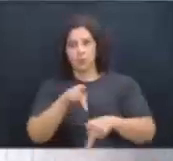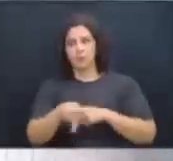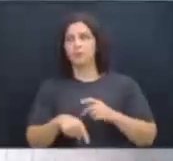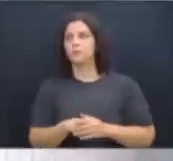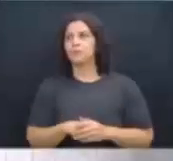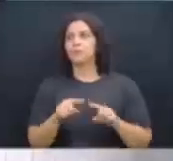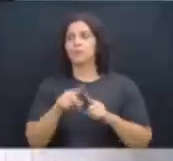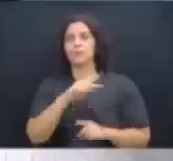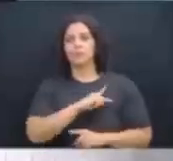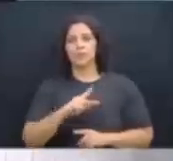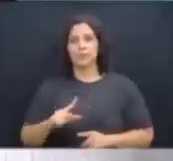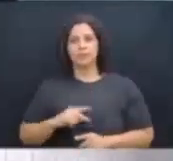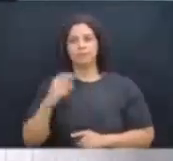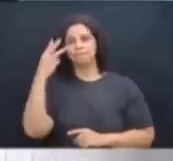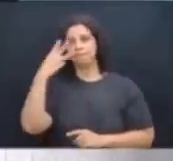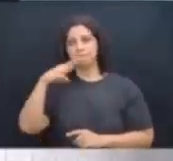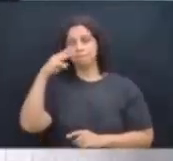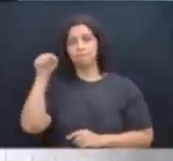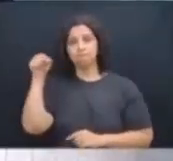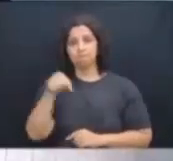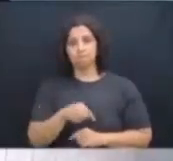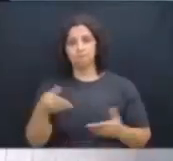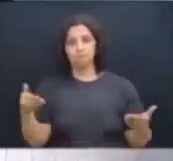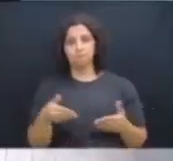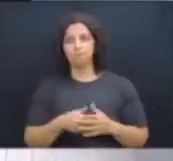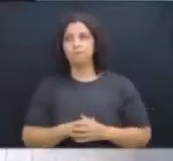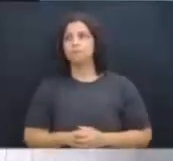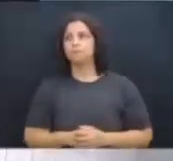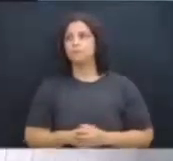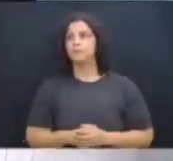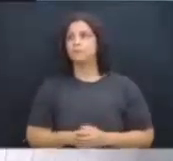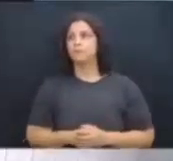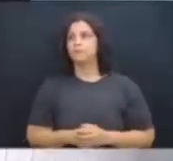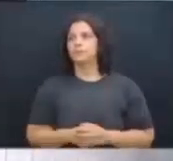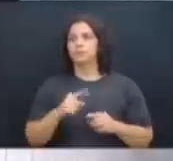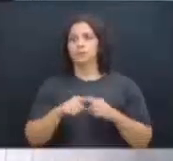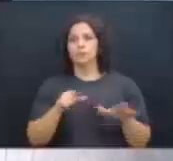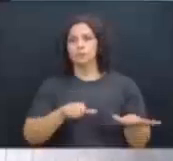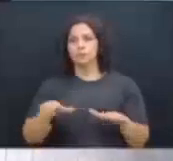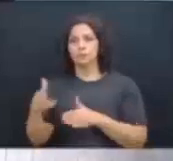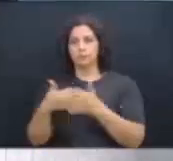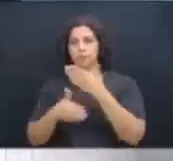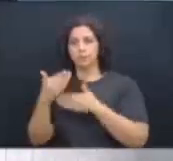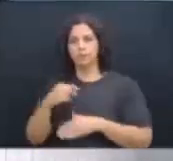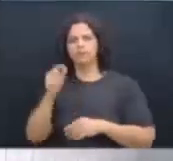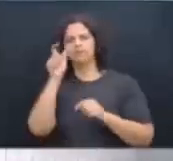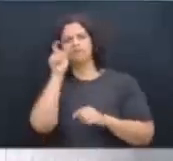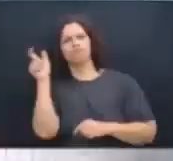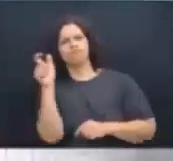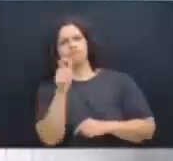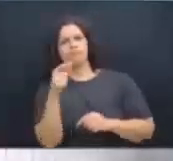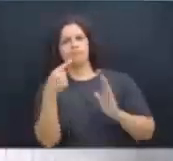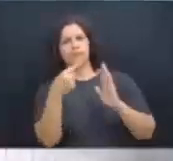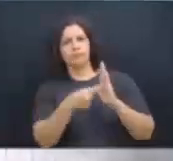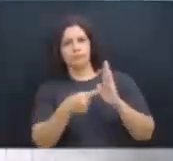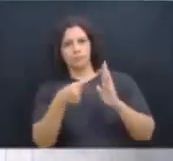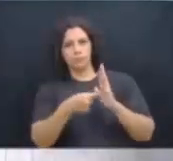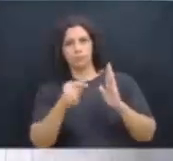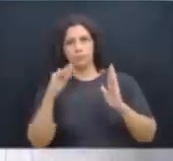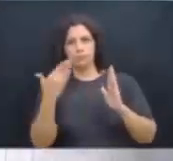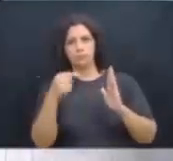Mas, senhor presidente, presidente Tercílio, o que me traz na tribuna hoje é porque semana passada ouvi atentamente a denúncia